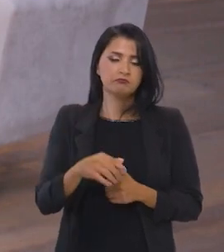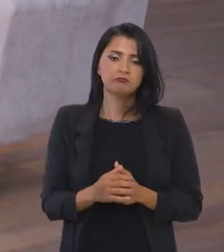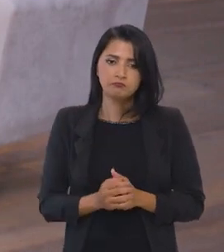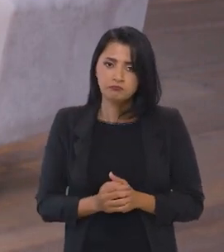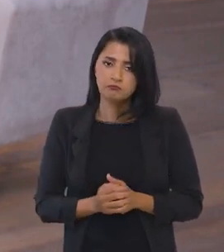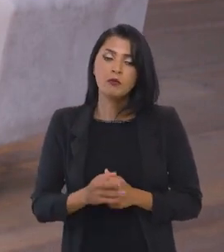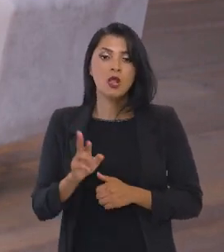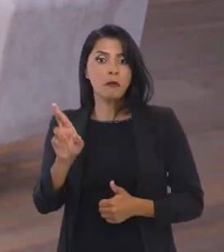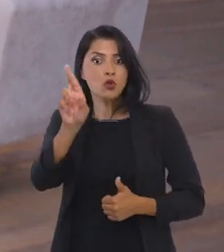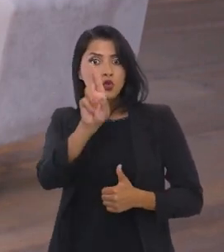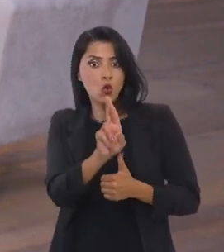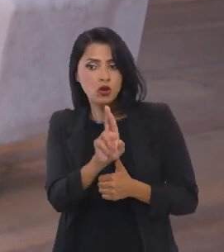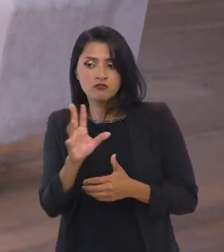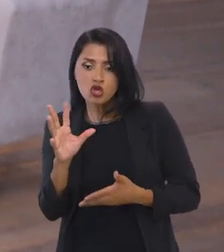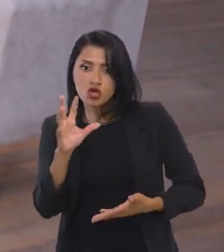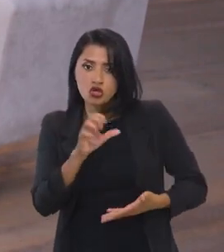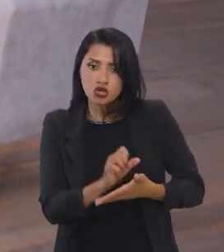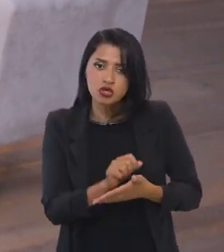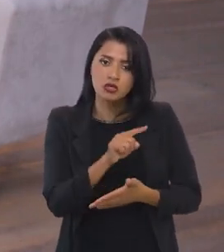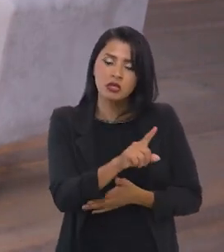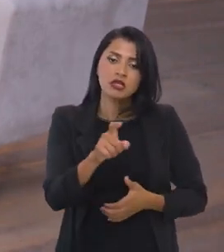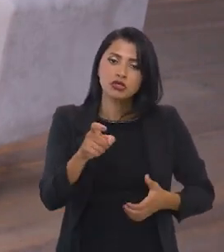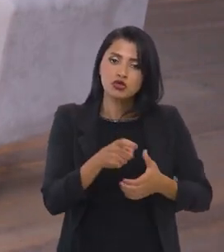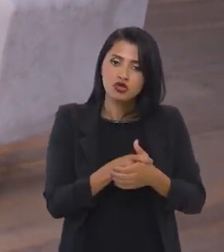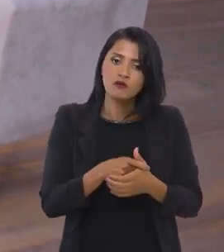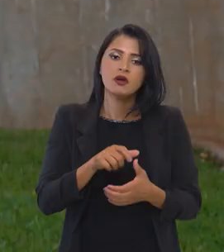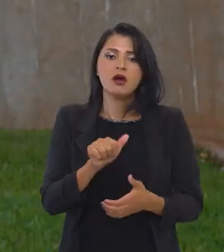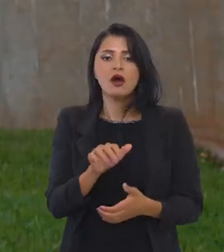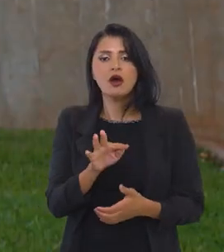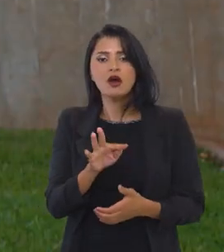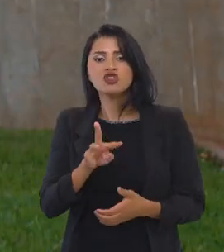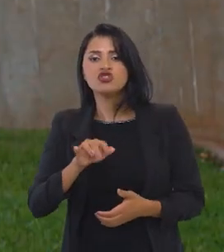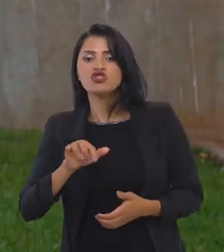Então, Procuradoria inscreve na dívida ativa da União